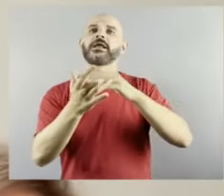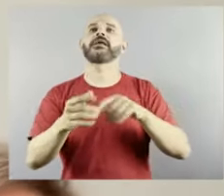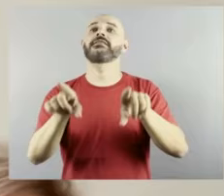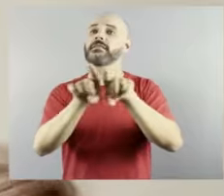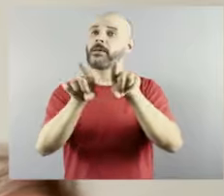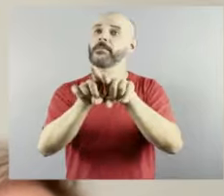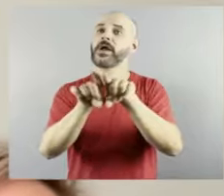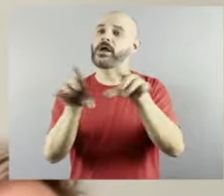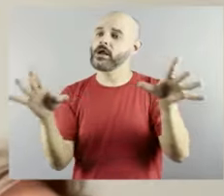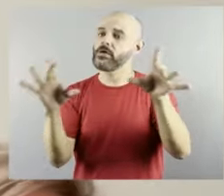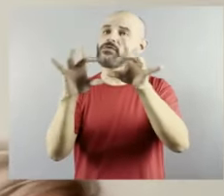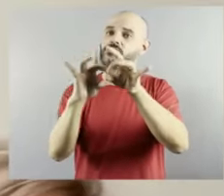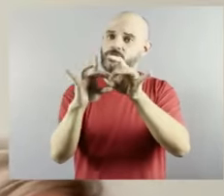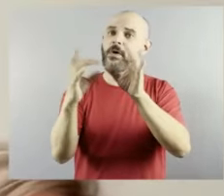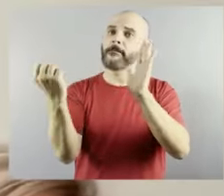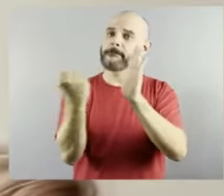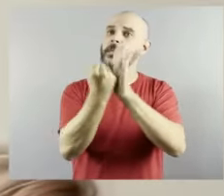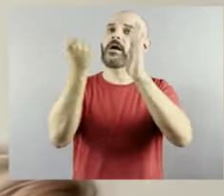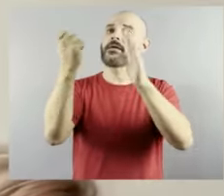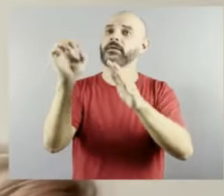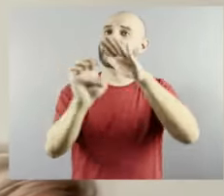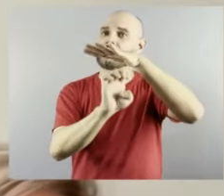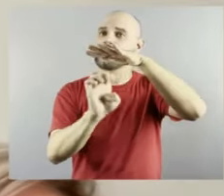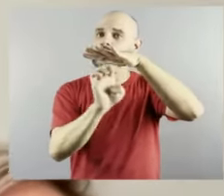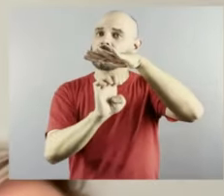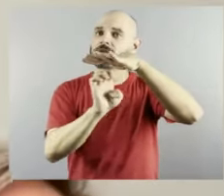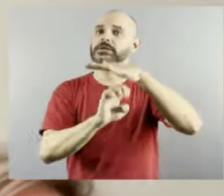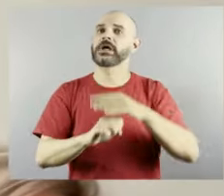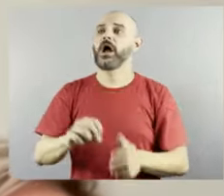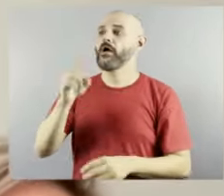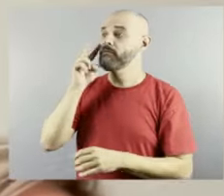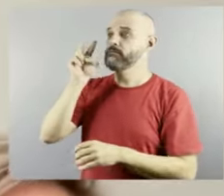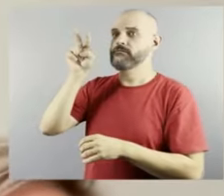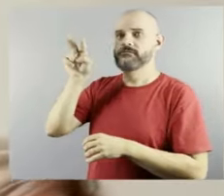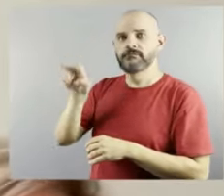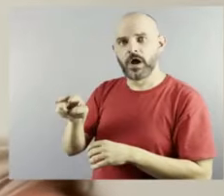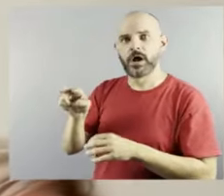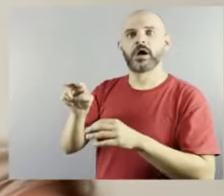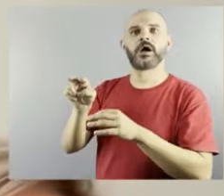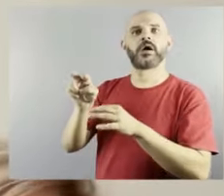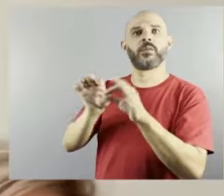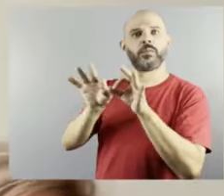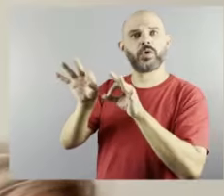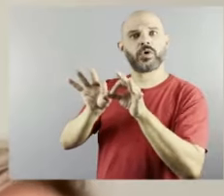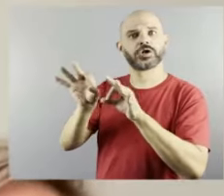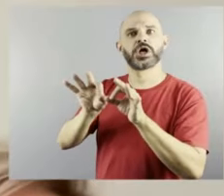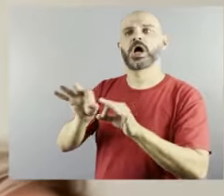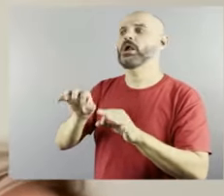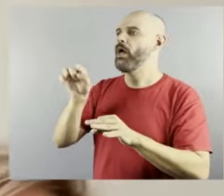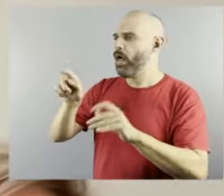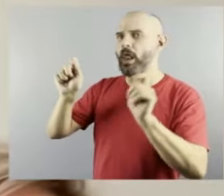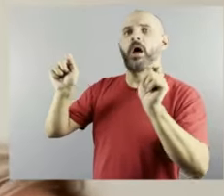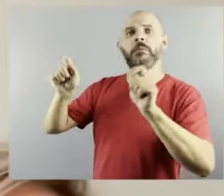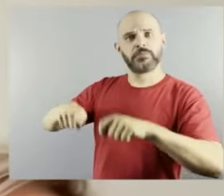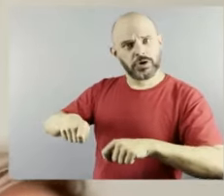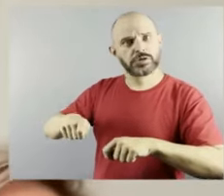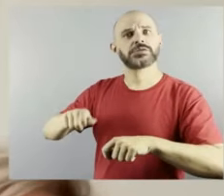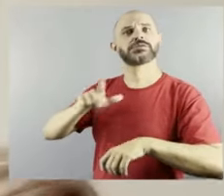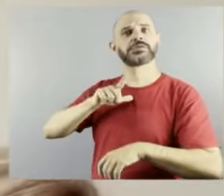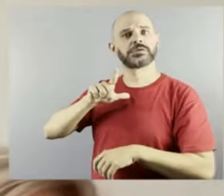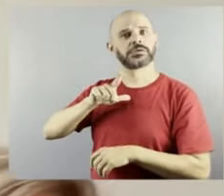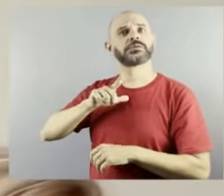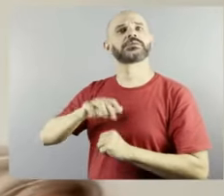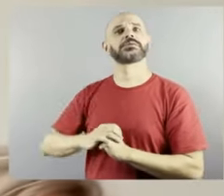vejam os projetos com a capacidade que os projetos têm porque eles têm projetos com alta criatividade, com